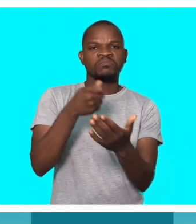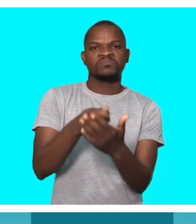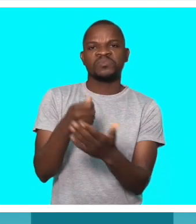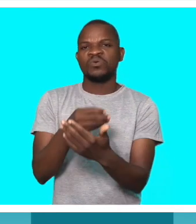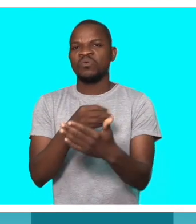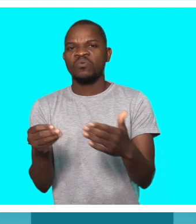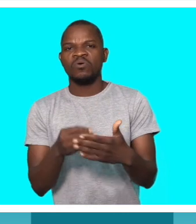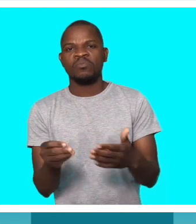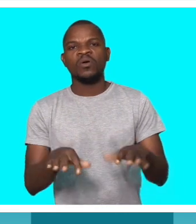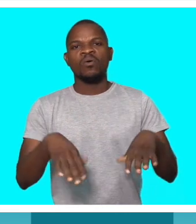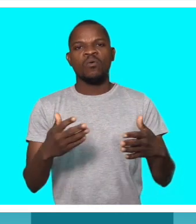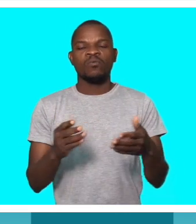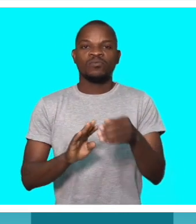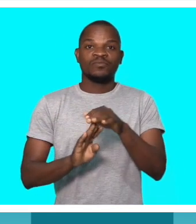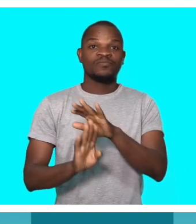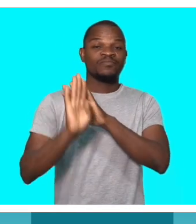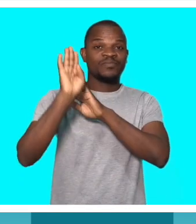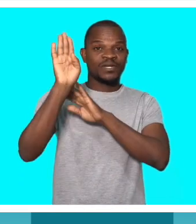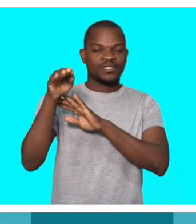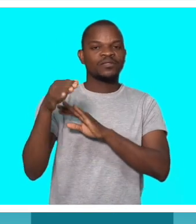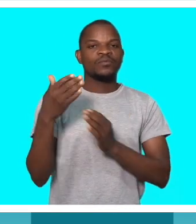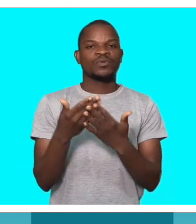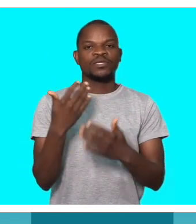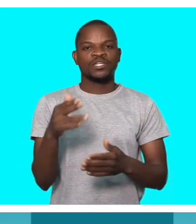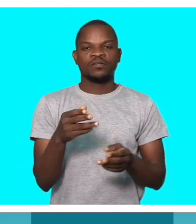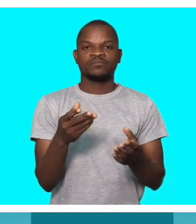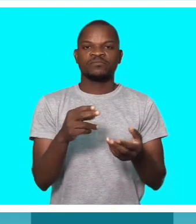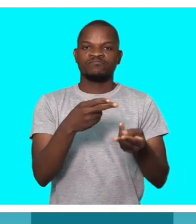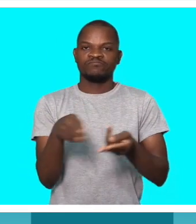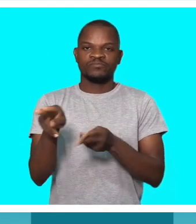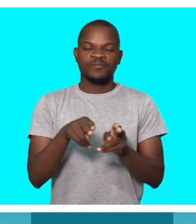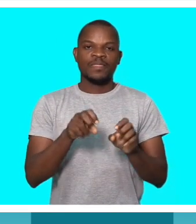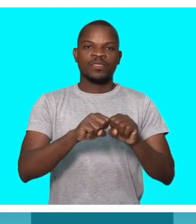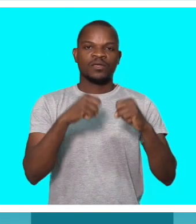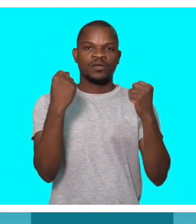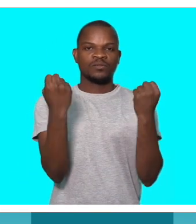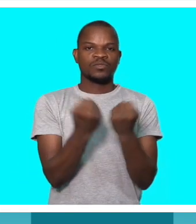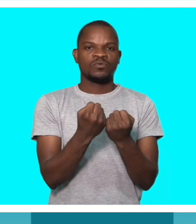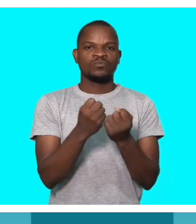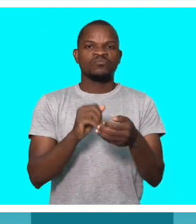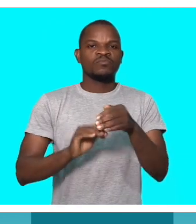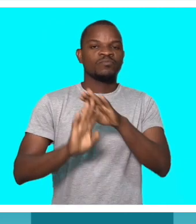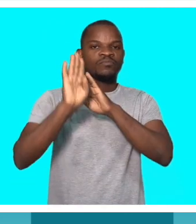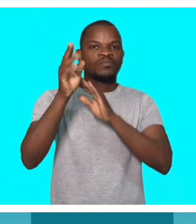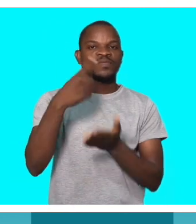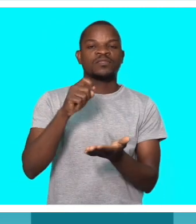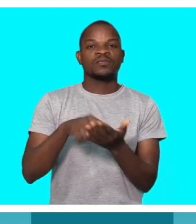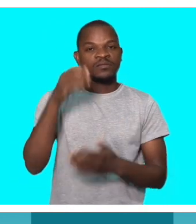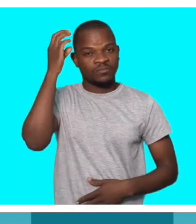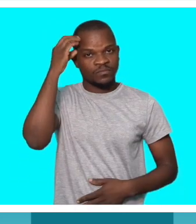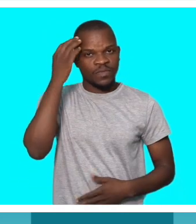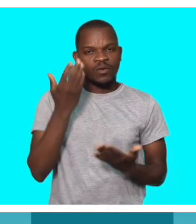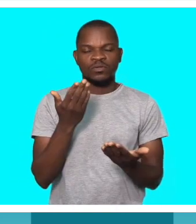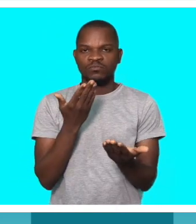usar o cartão para ir ao basquetebol, já temos um protocolo com a associação de basquetebol na Maputo, estamos a tratar com a